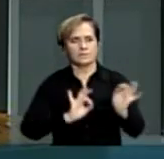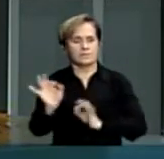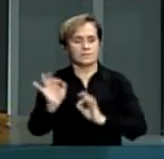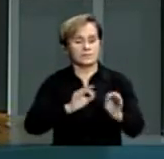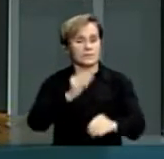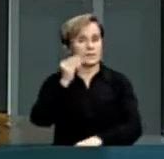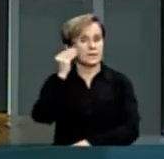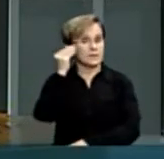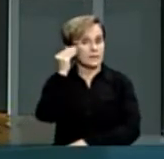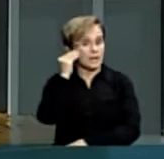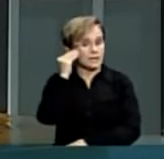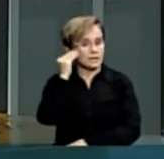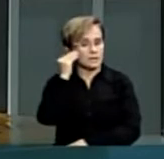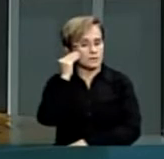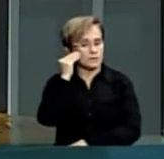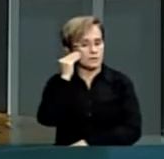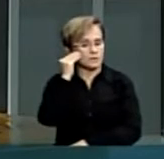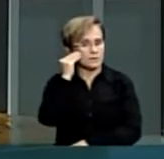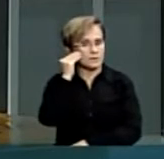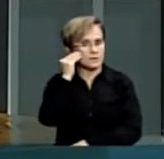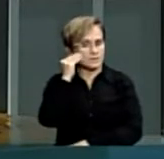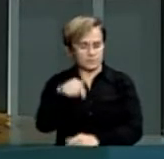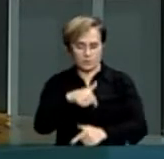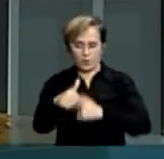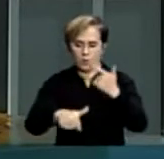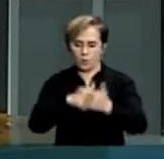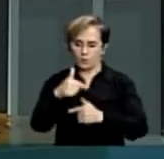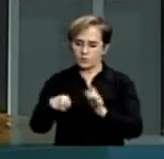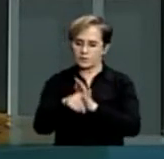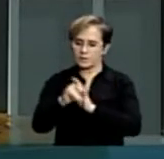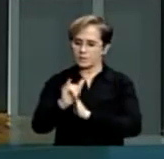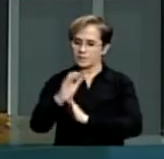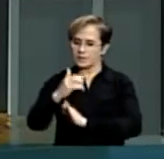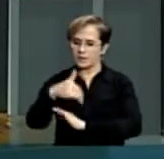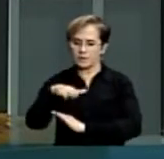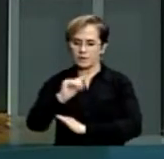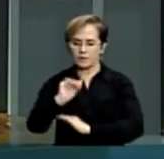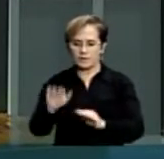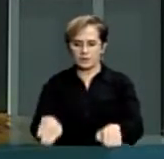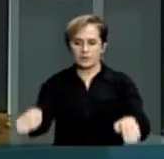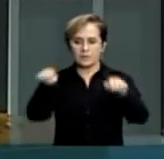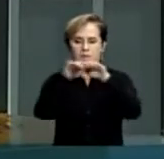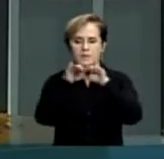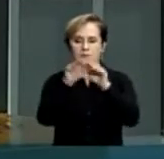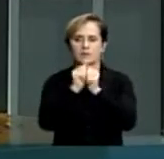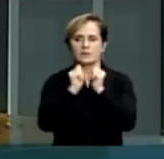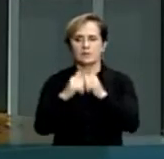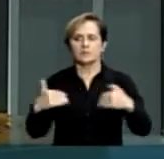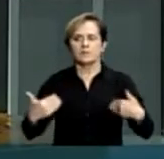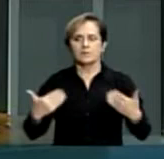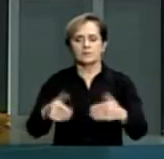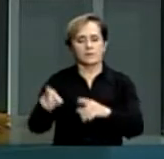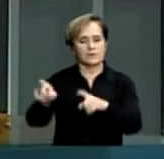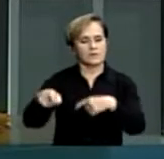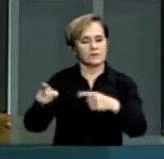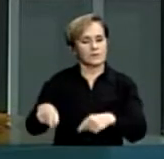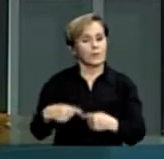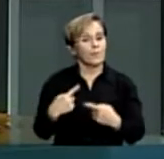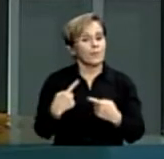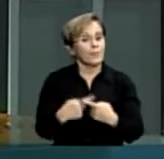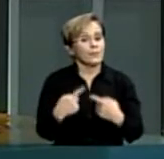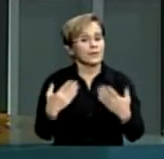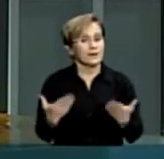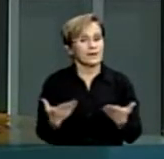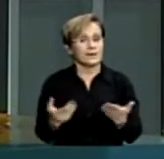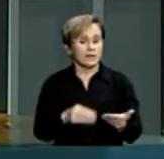intuito de equiparar as atividades do INCRA com o Ministério da Agricultura. Isso porque o